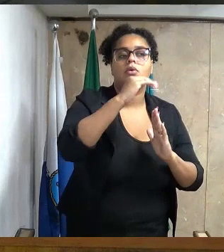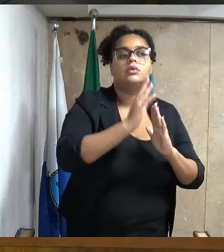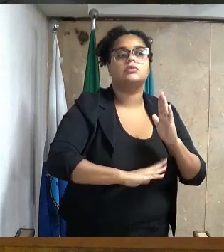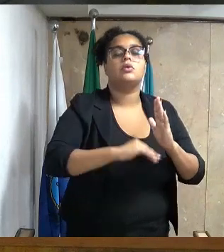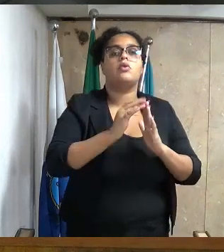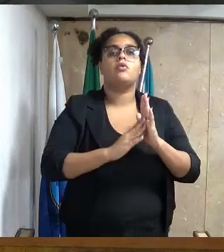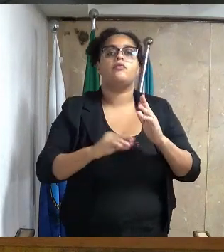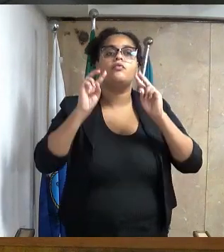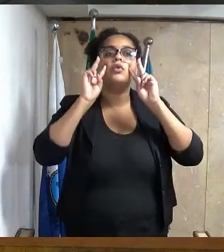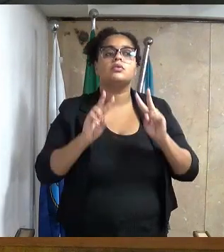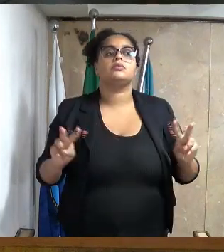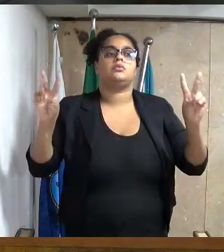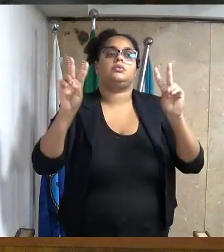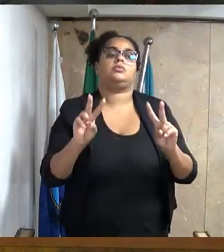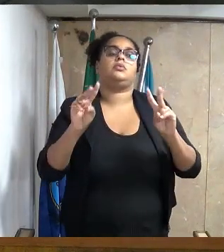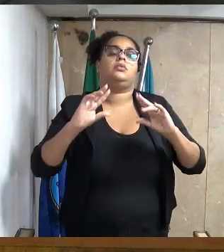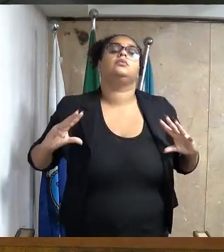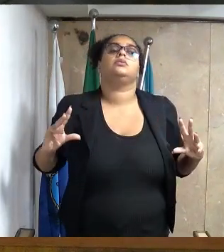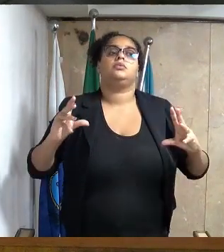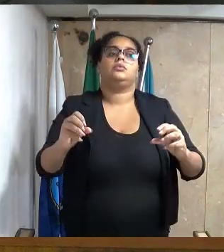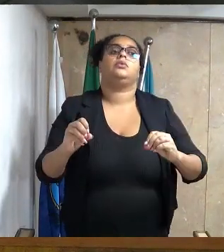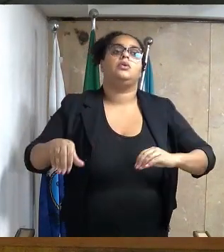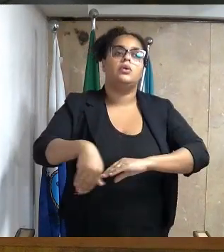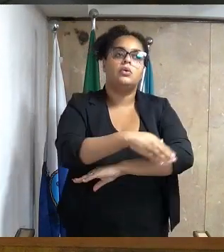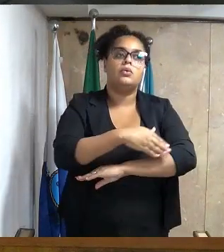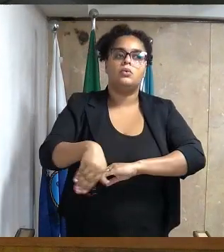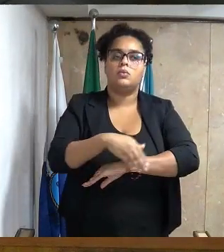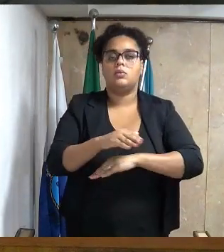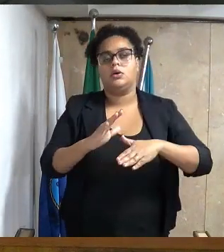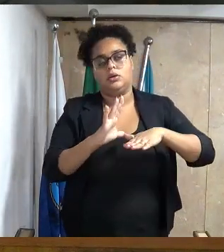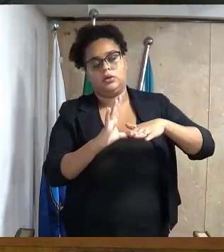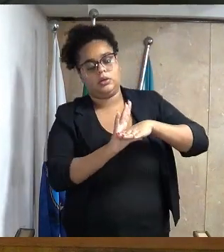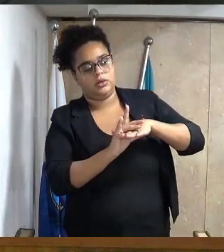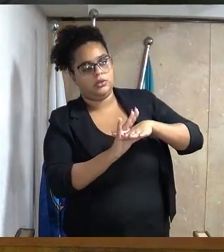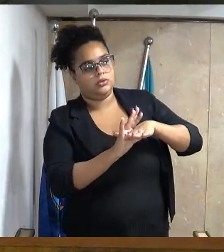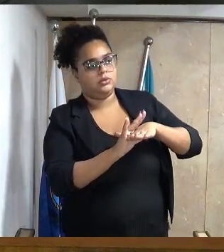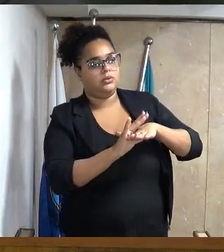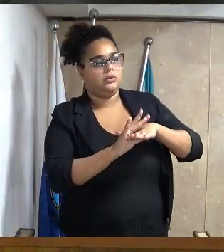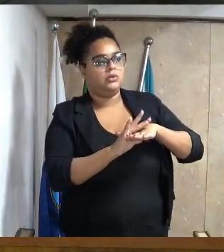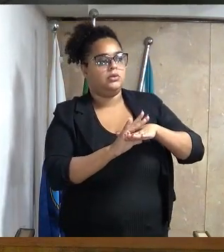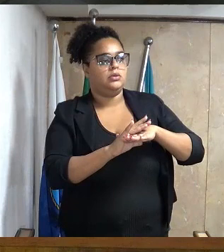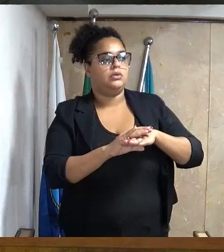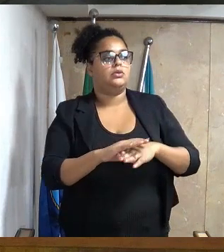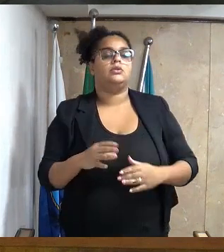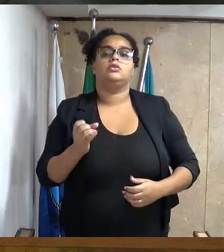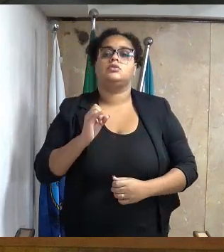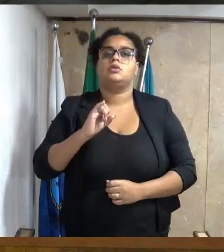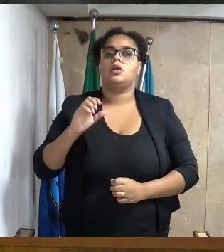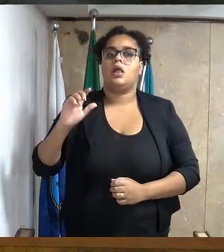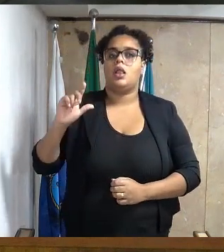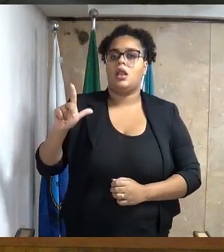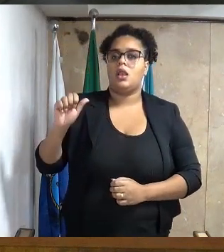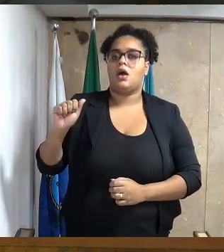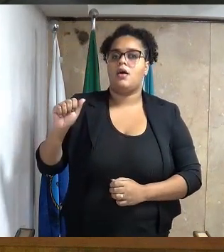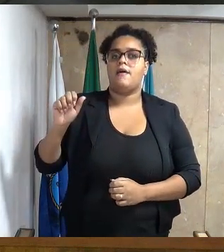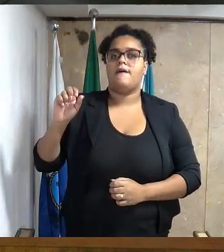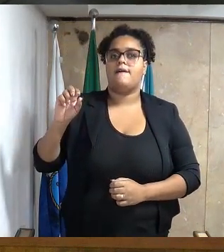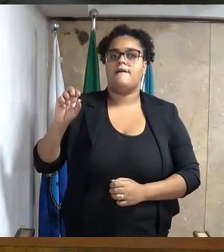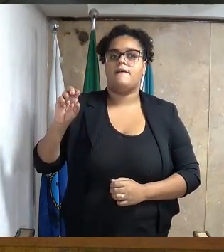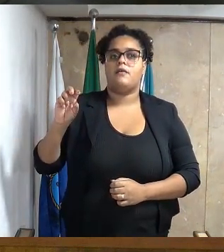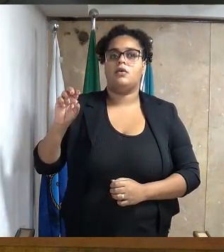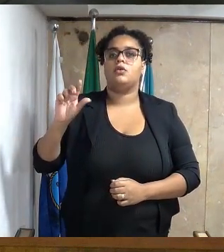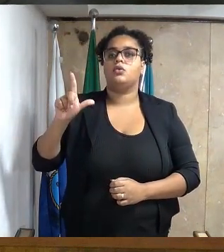de visualização em toda a extensão das ruas Duque de Caxias, Jato e